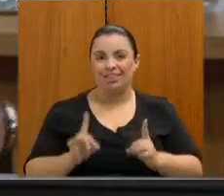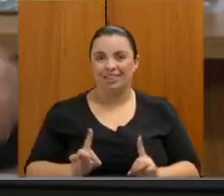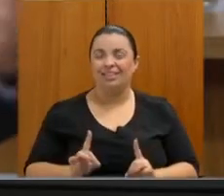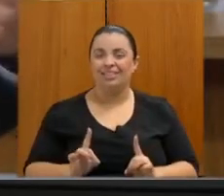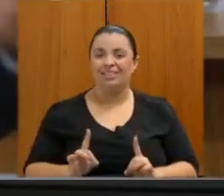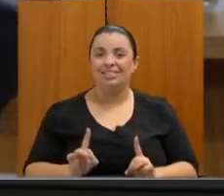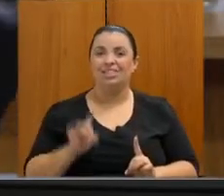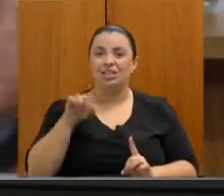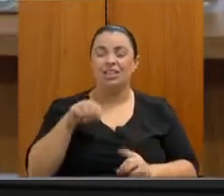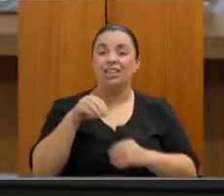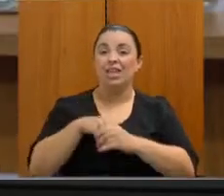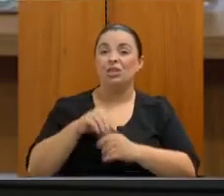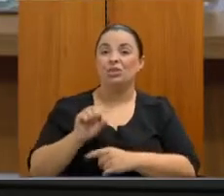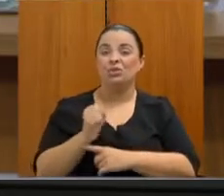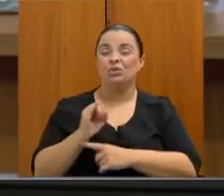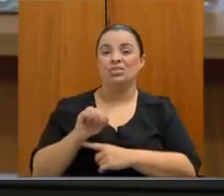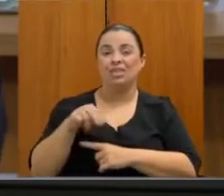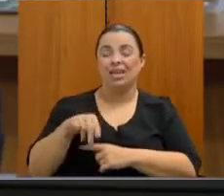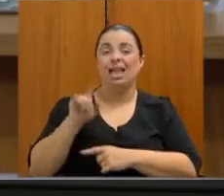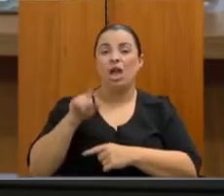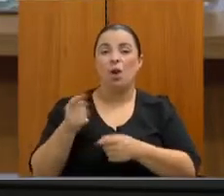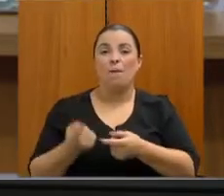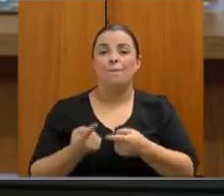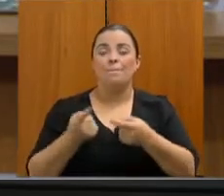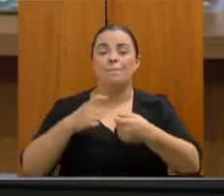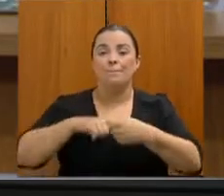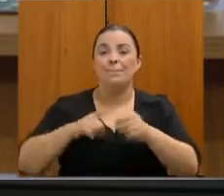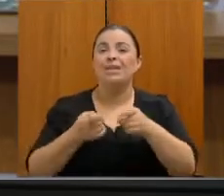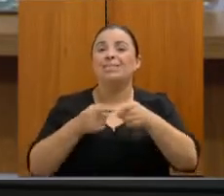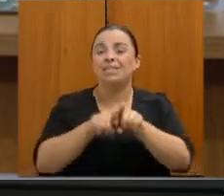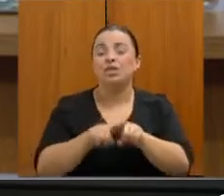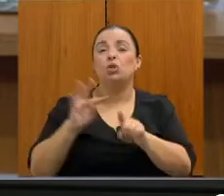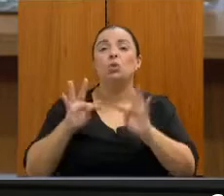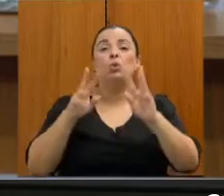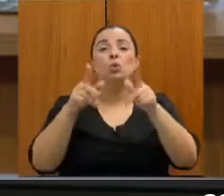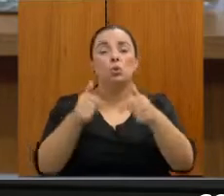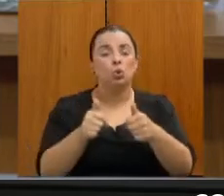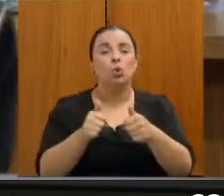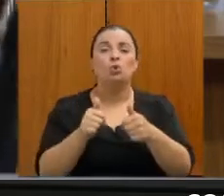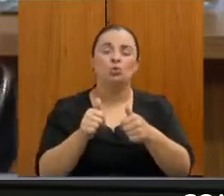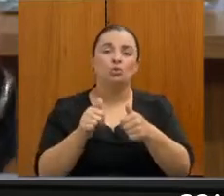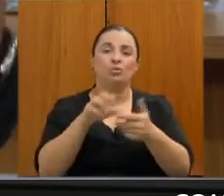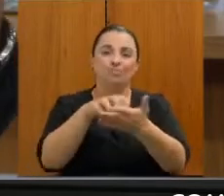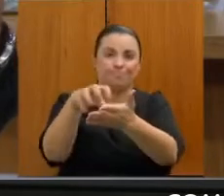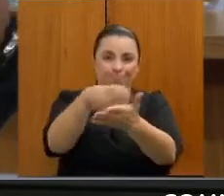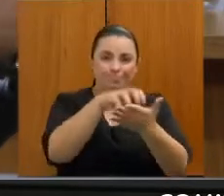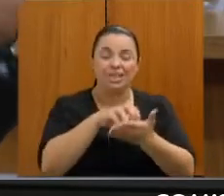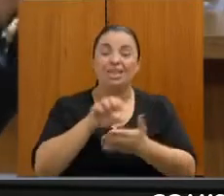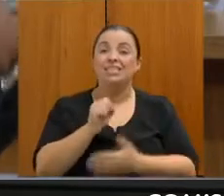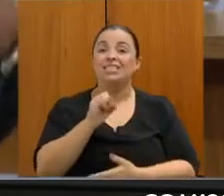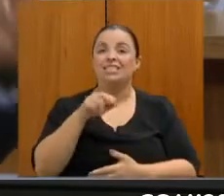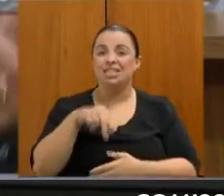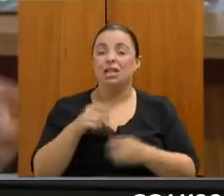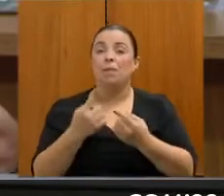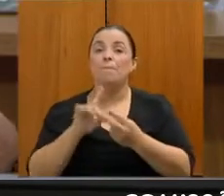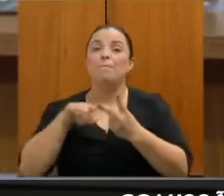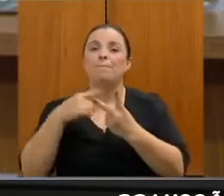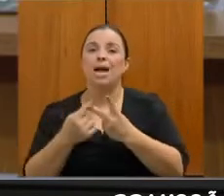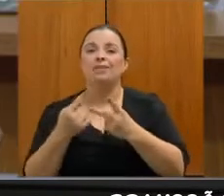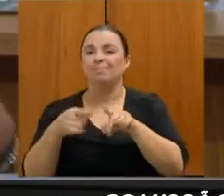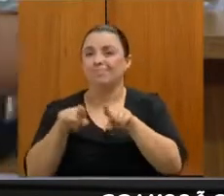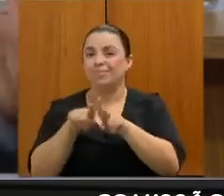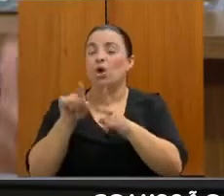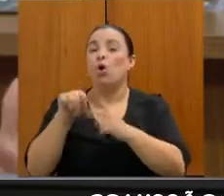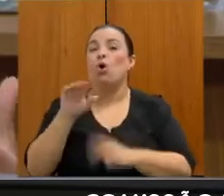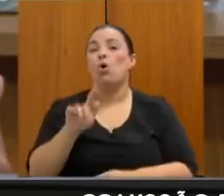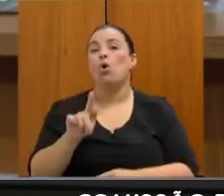público, uma parceria, todos os CINEs do Estado e do governo federal, a gente tenta fazer essa captação em massa da mão de obra